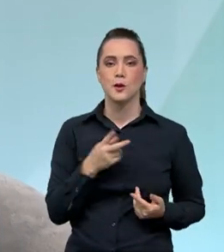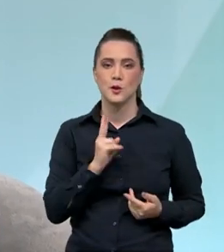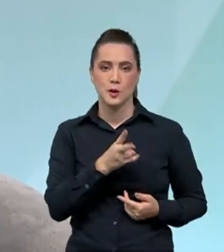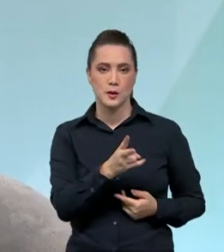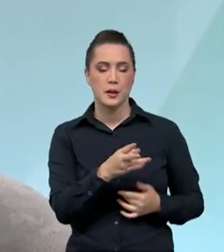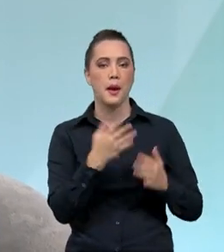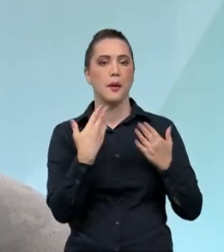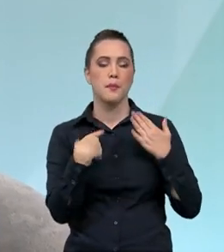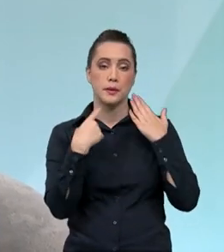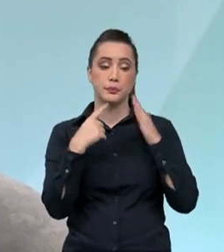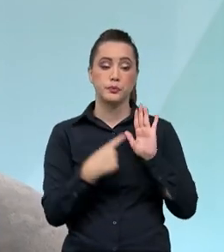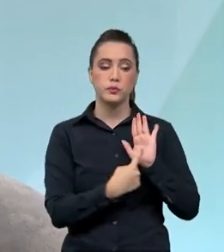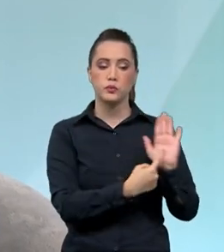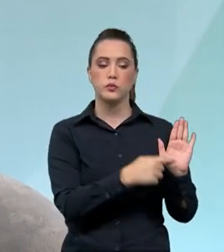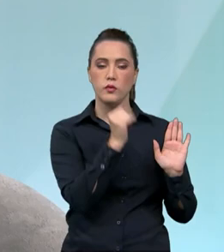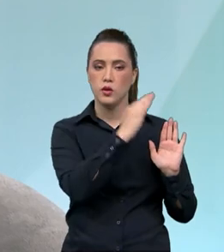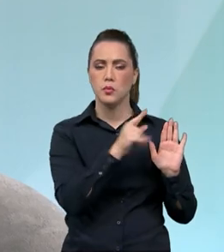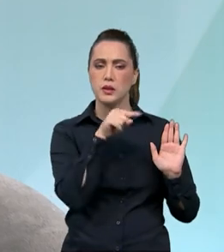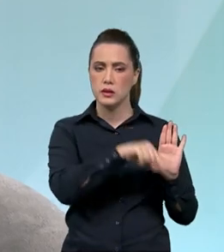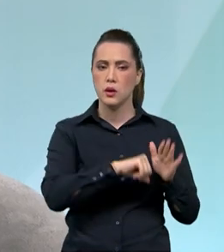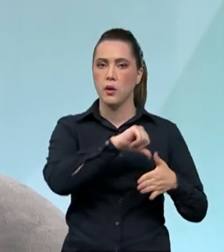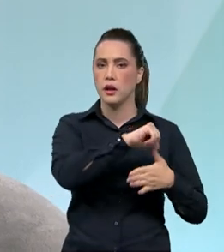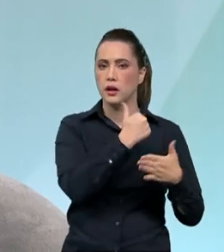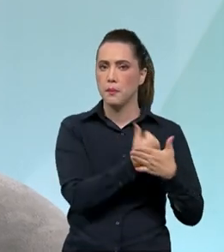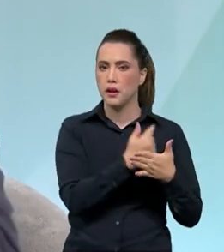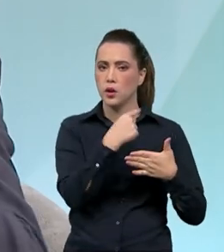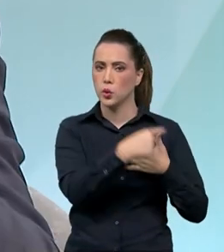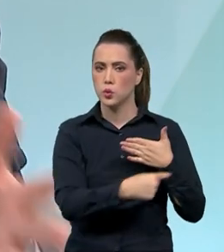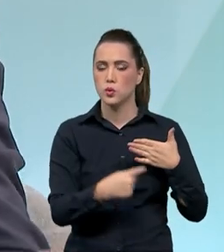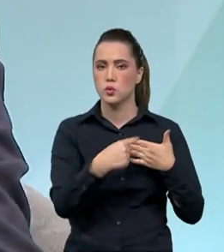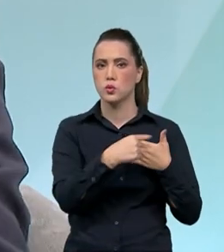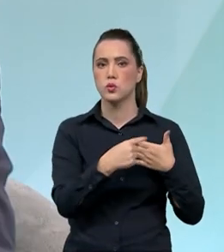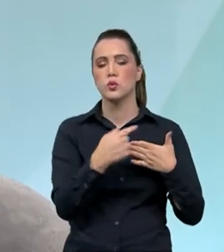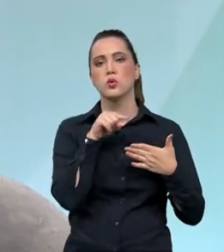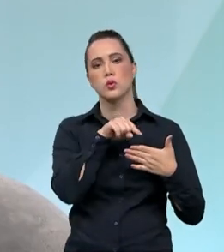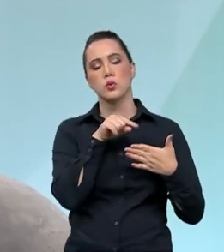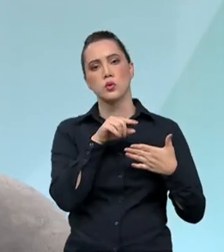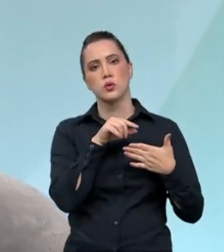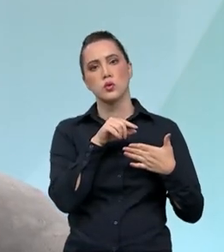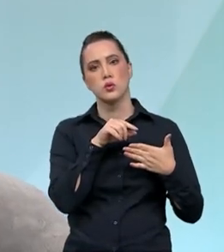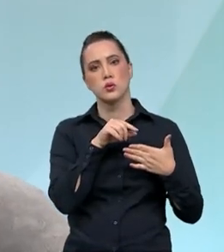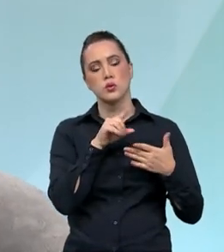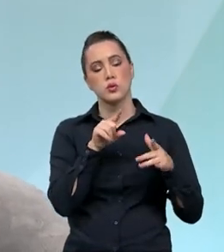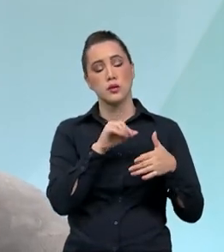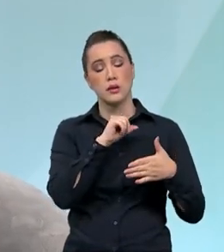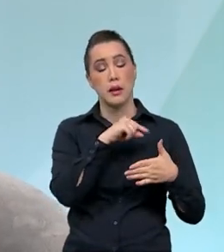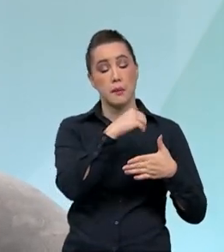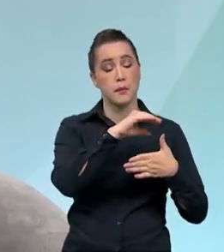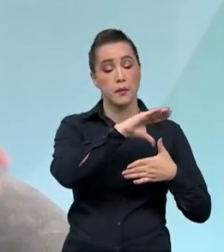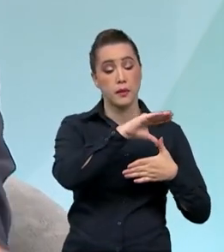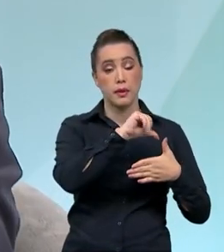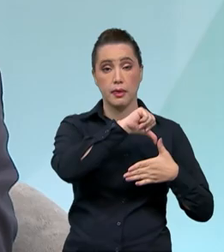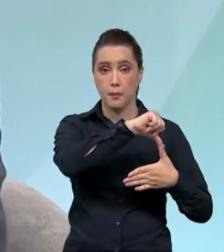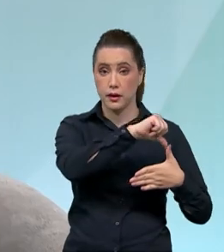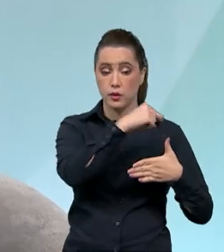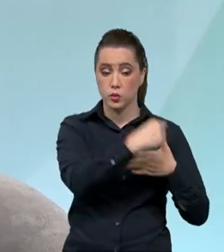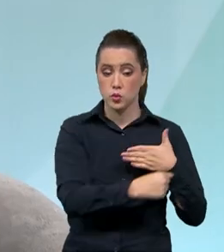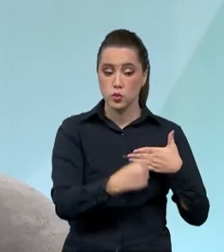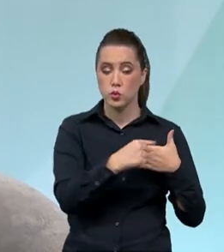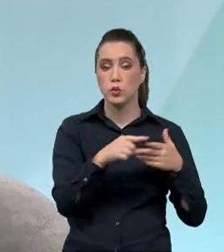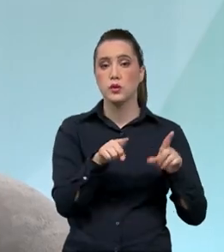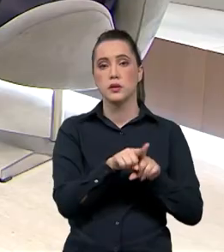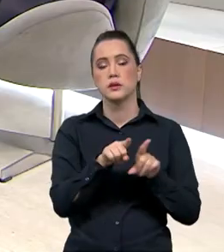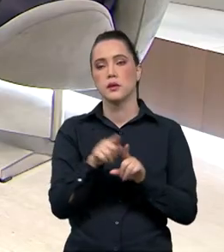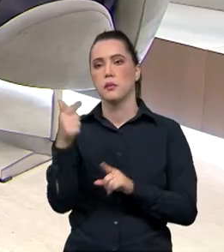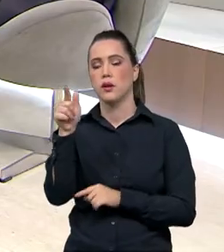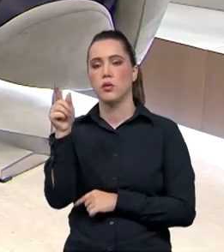campanhas na América do Sul e também nos Estados Unidos, na Europa, na Ásia e por